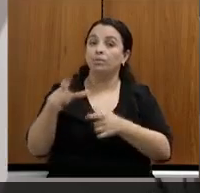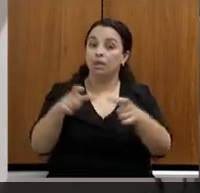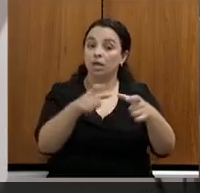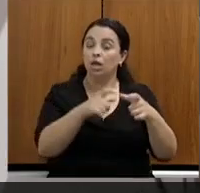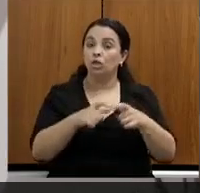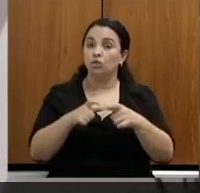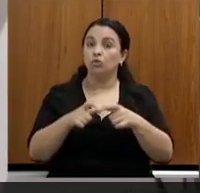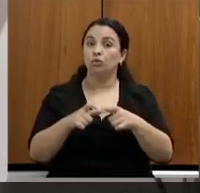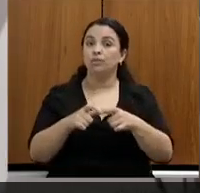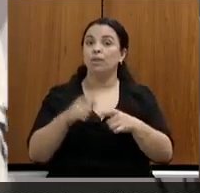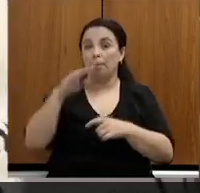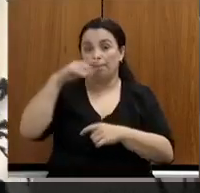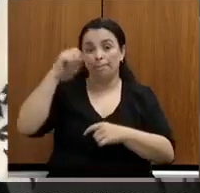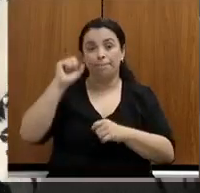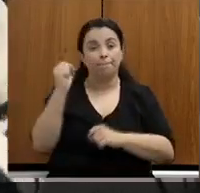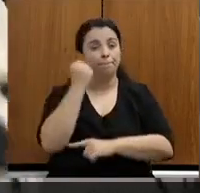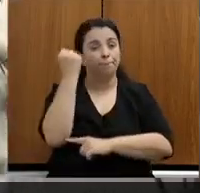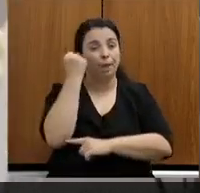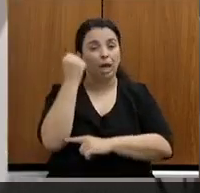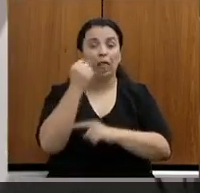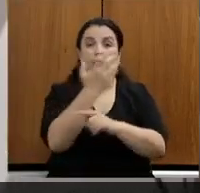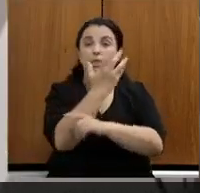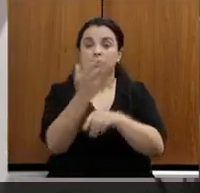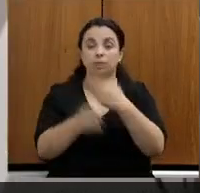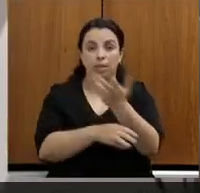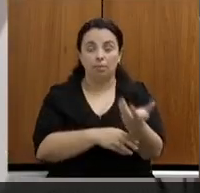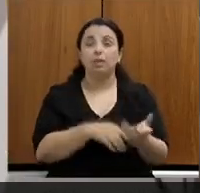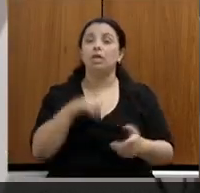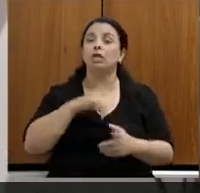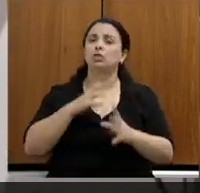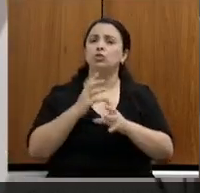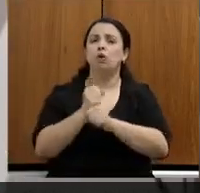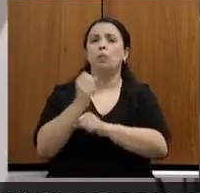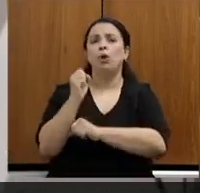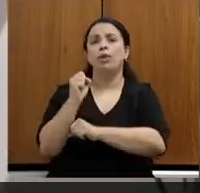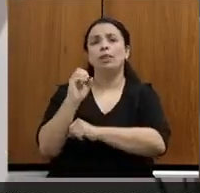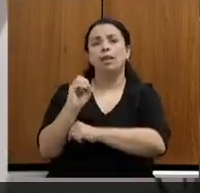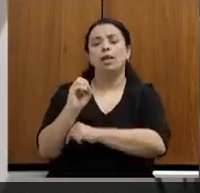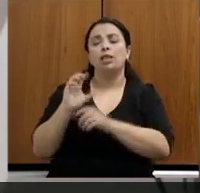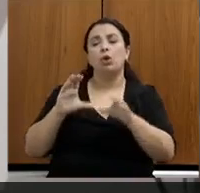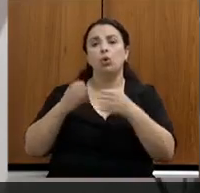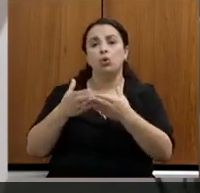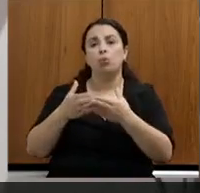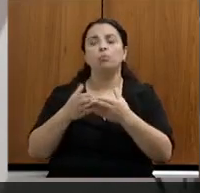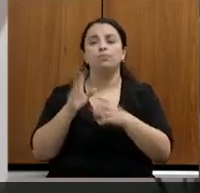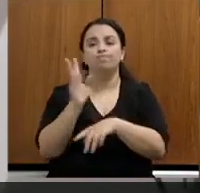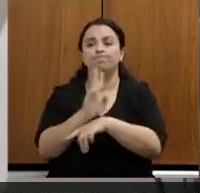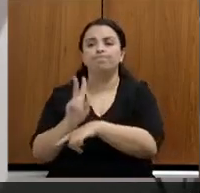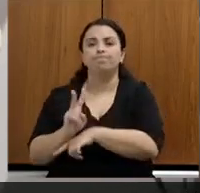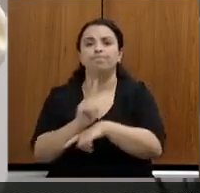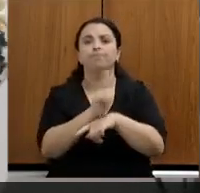de Minas Gerais, com 80 equipes em campo desde o mês passado. Por favor.